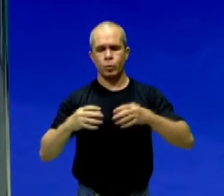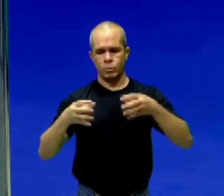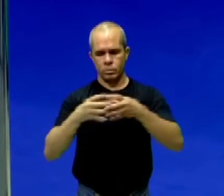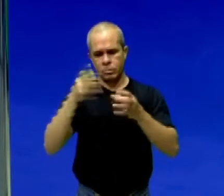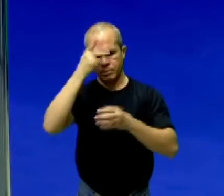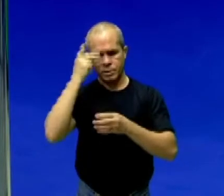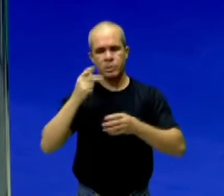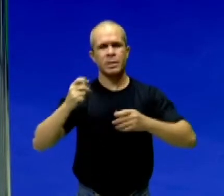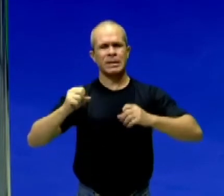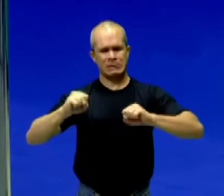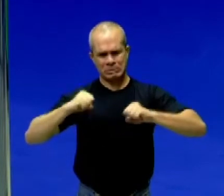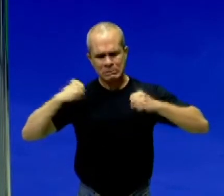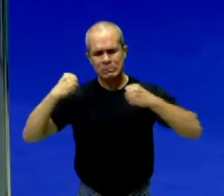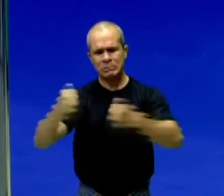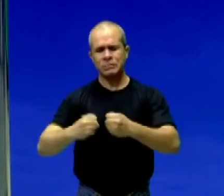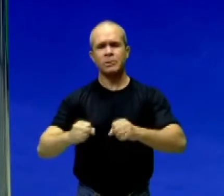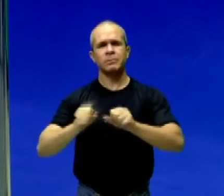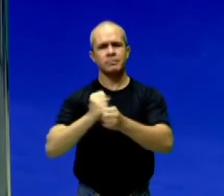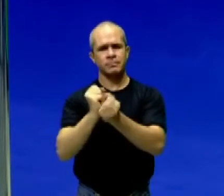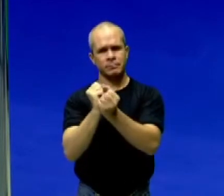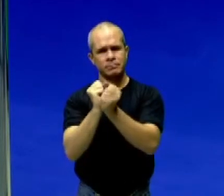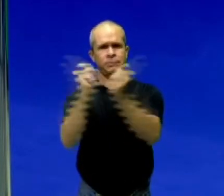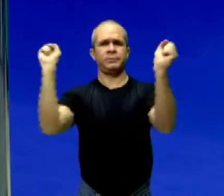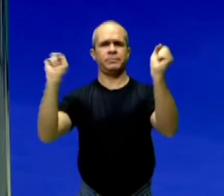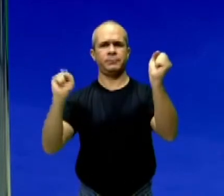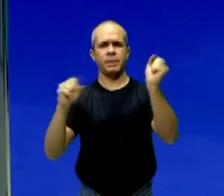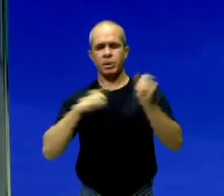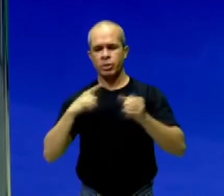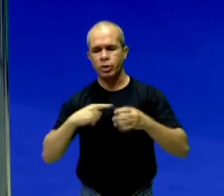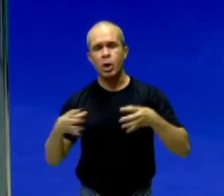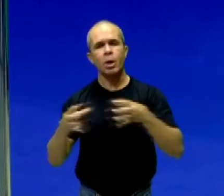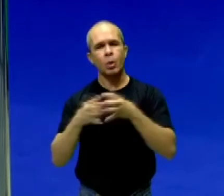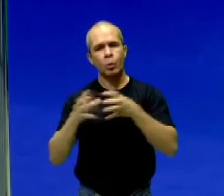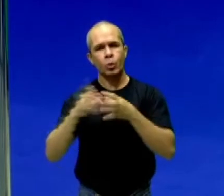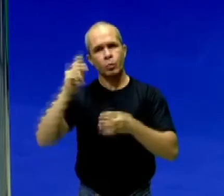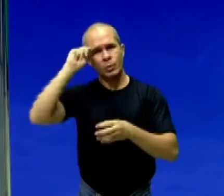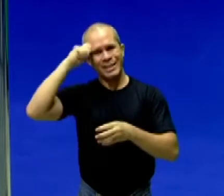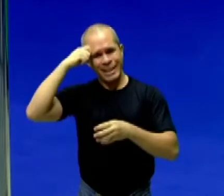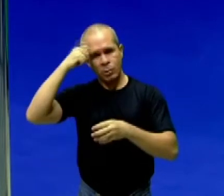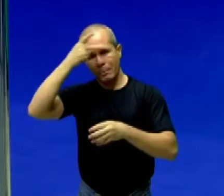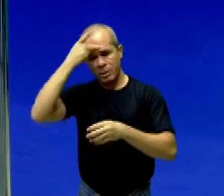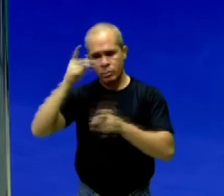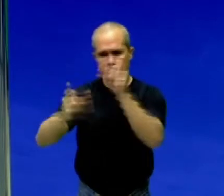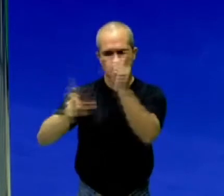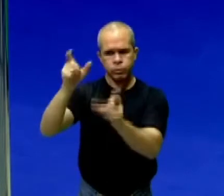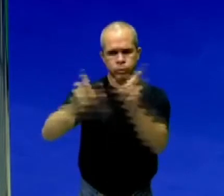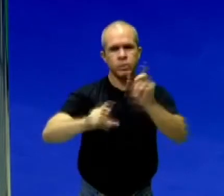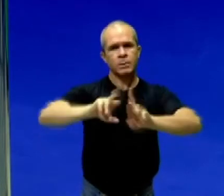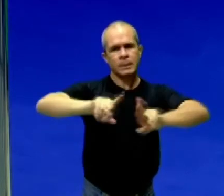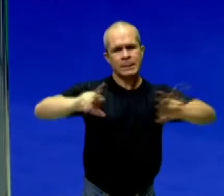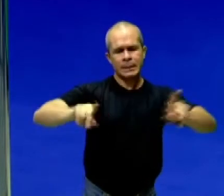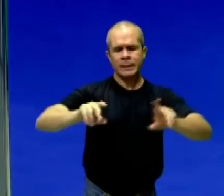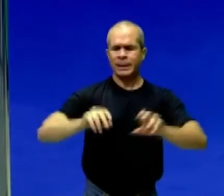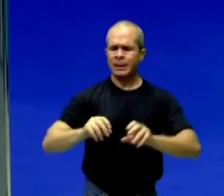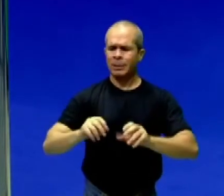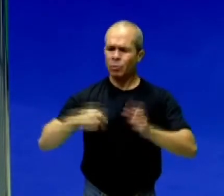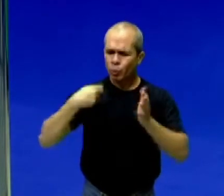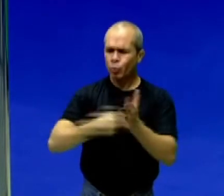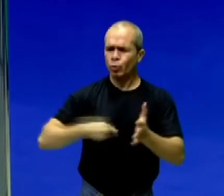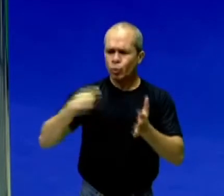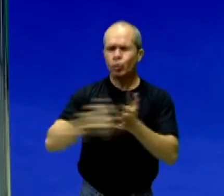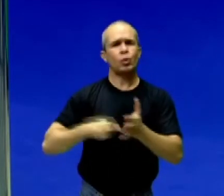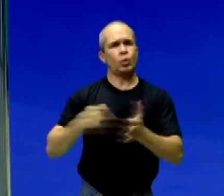foi figurado por vários negros que lutaram pela liberdade desses escravos.